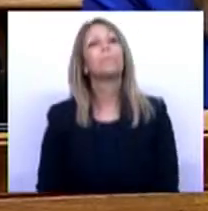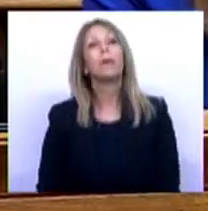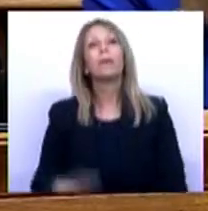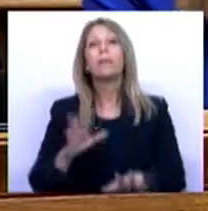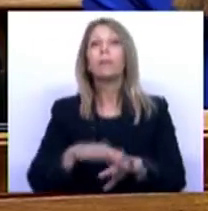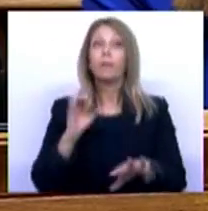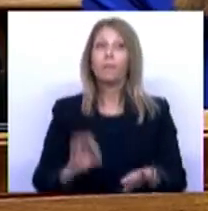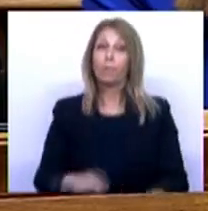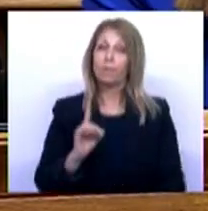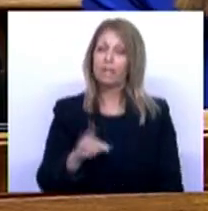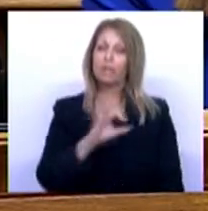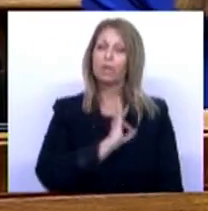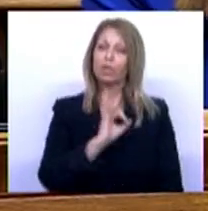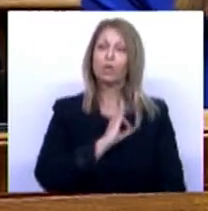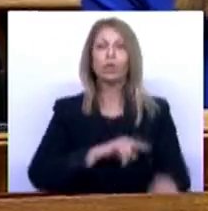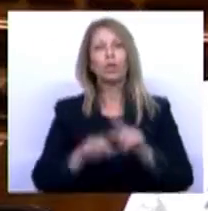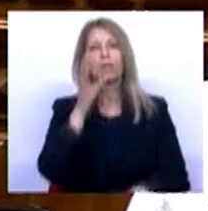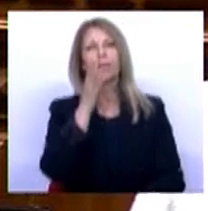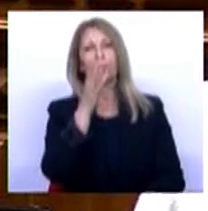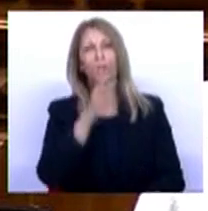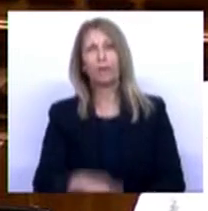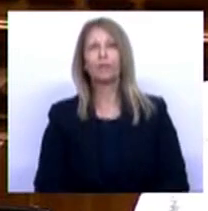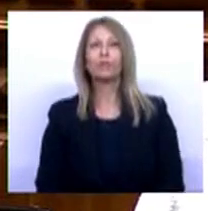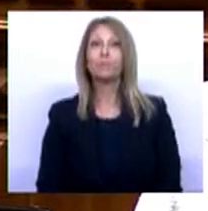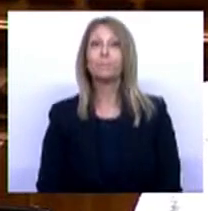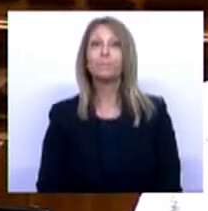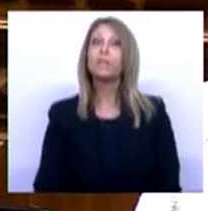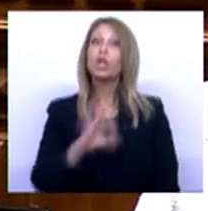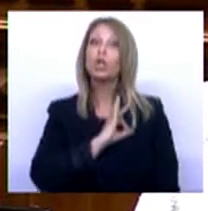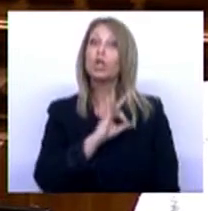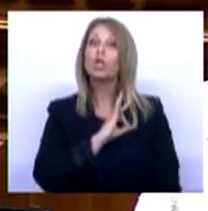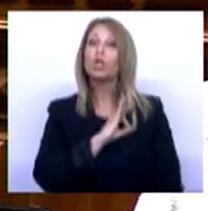Srs. Deputados, Sr.